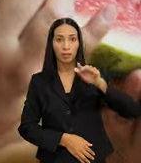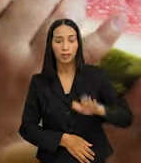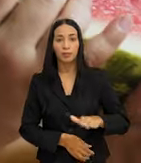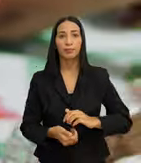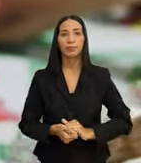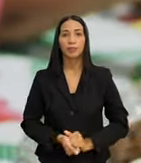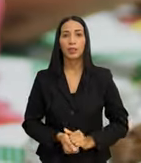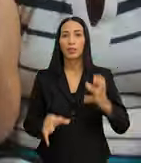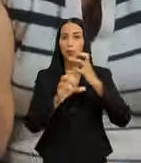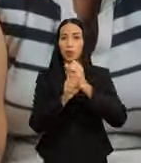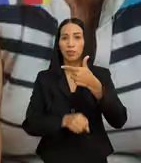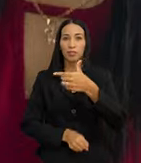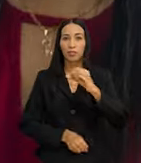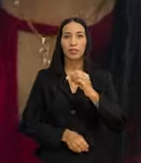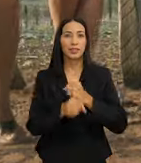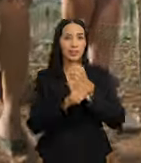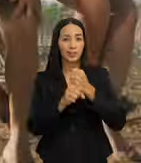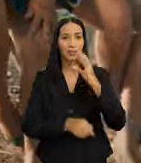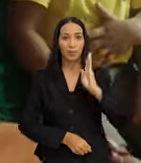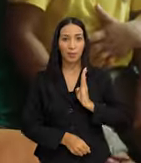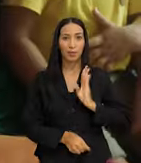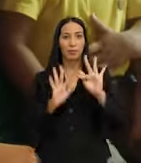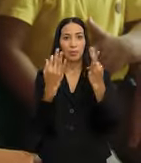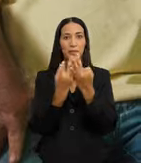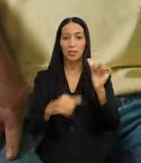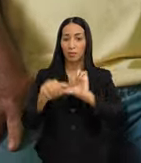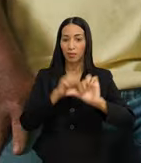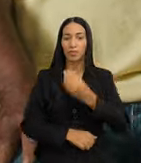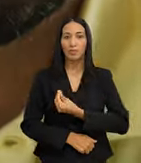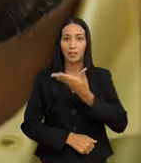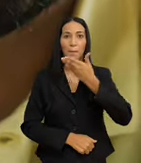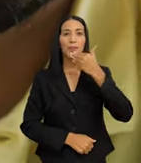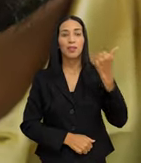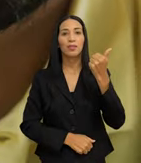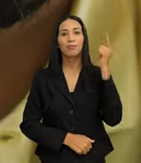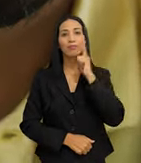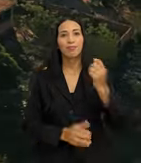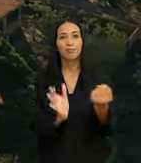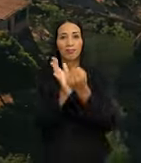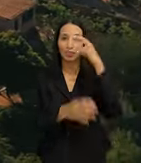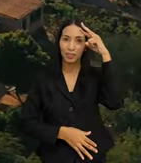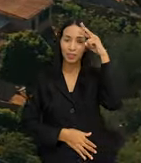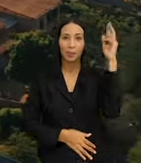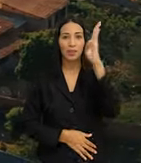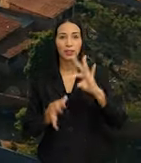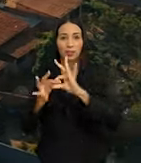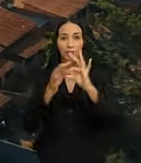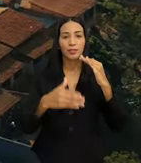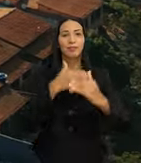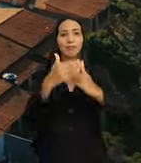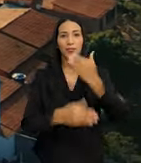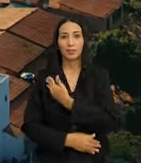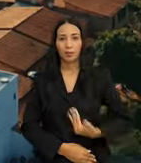menores de 7 anos. 20 anos do Bolsa Família. Mudando vidas, fazendo história. Brasil. União